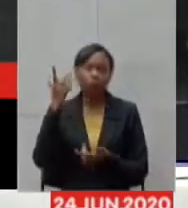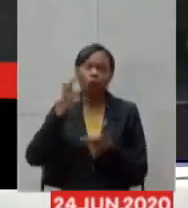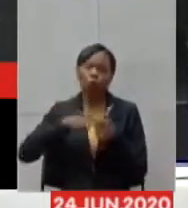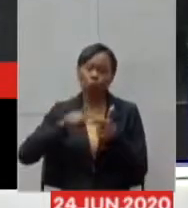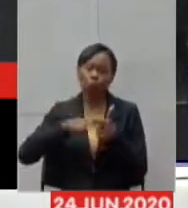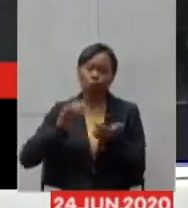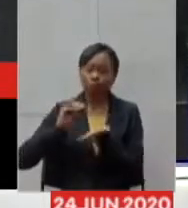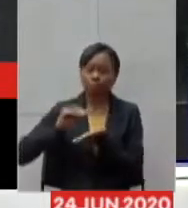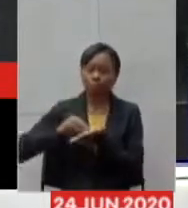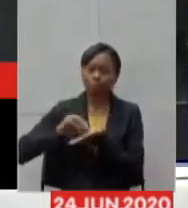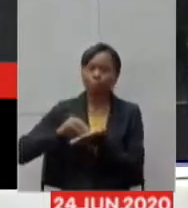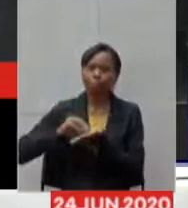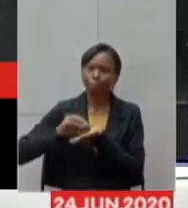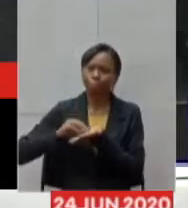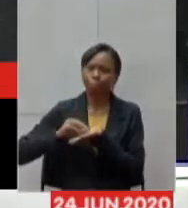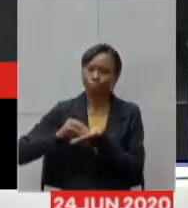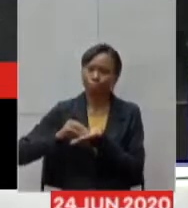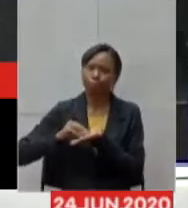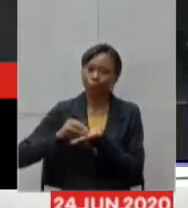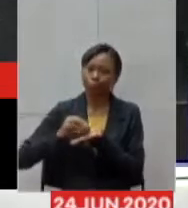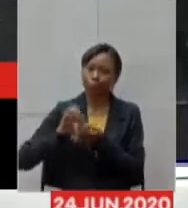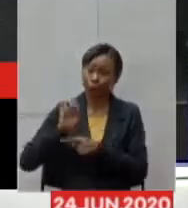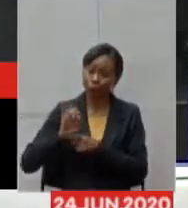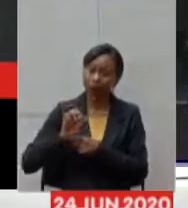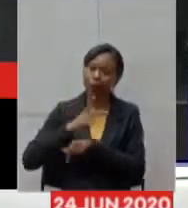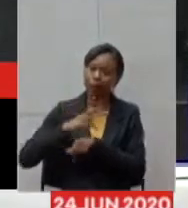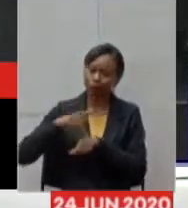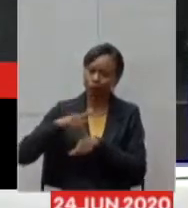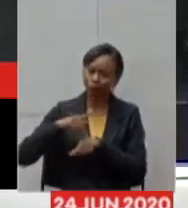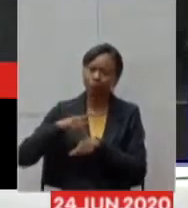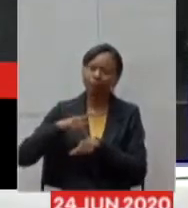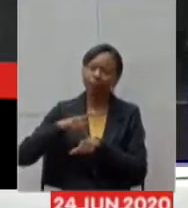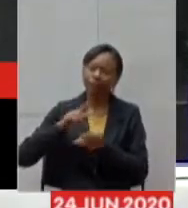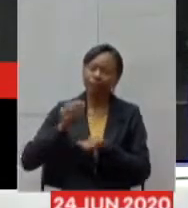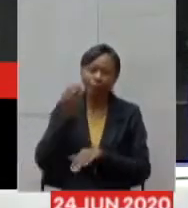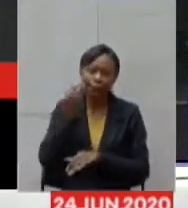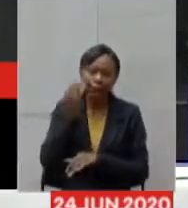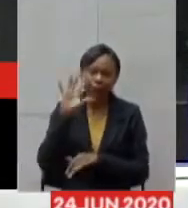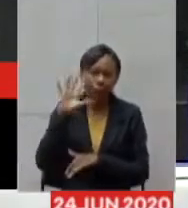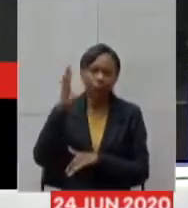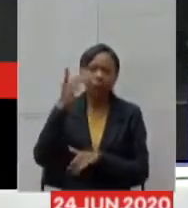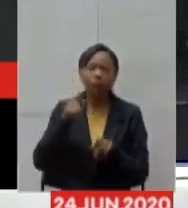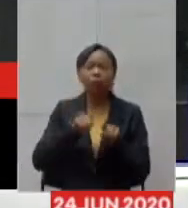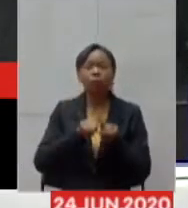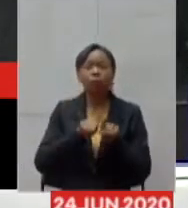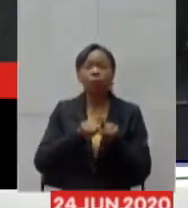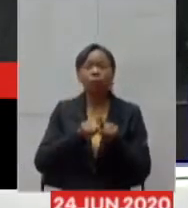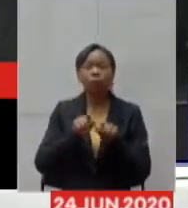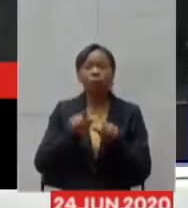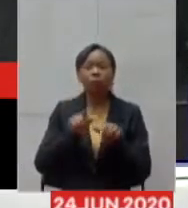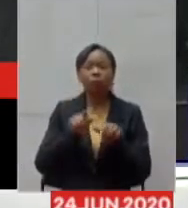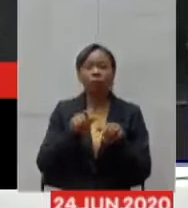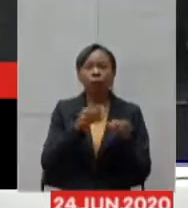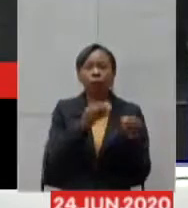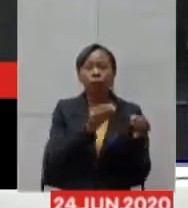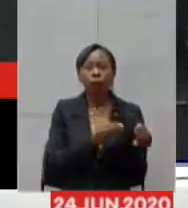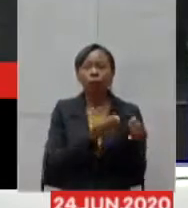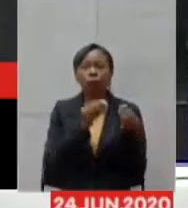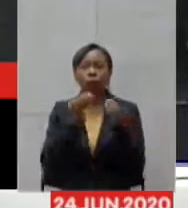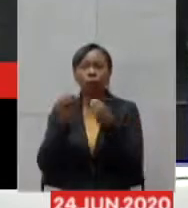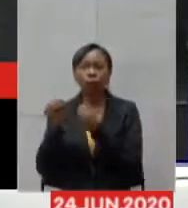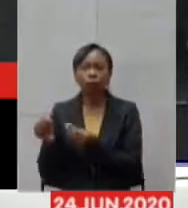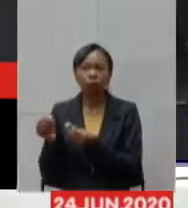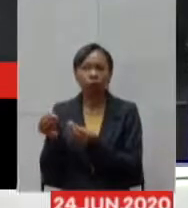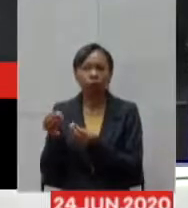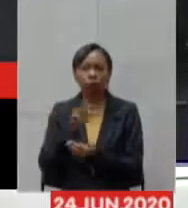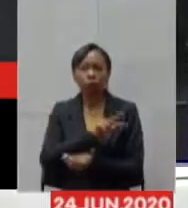país como um todo, e além disso, também nós estamos preparando uma transferência de recursos financeiros para as filantrópicas, porque